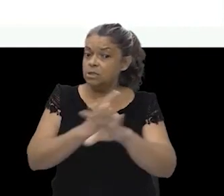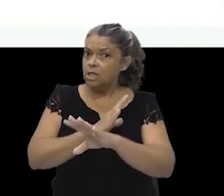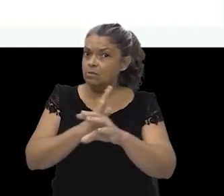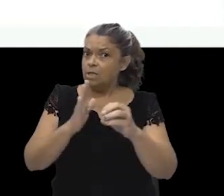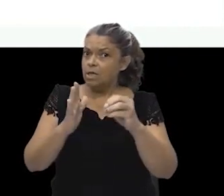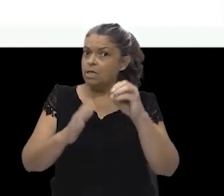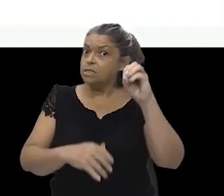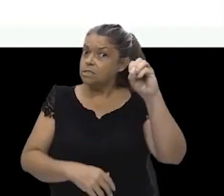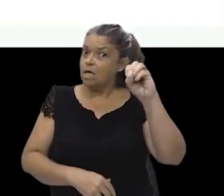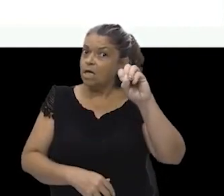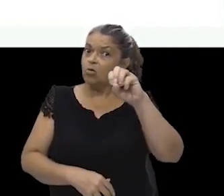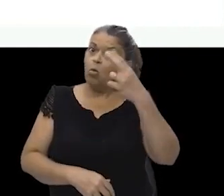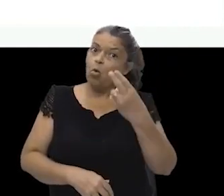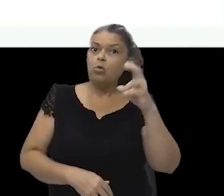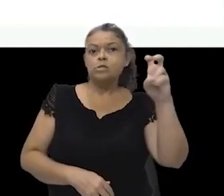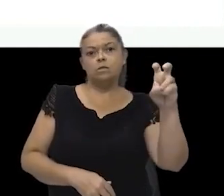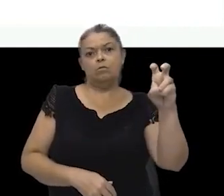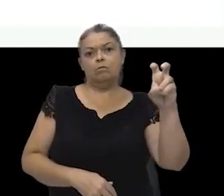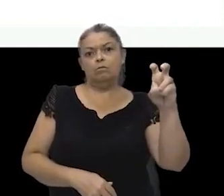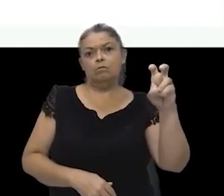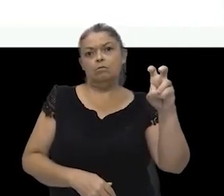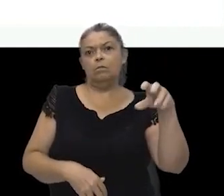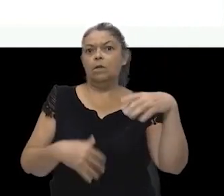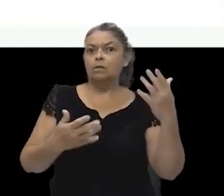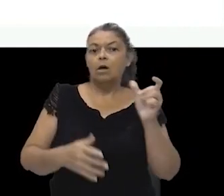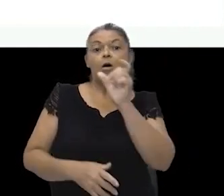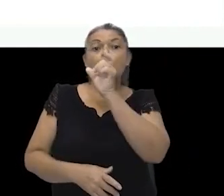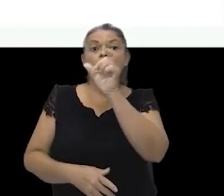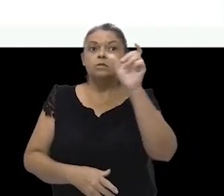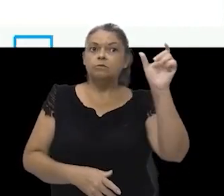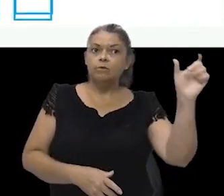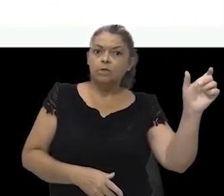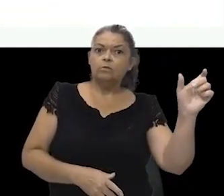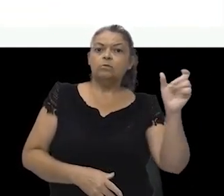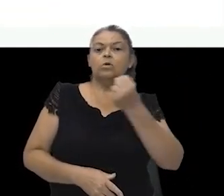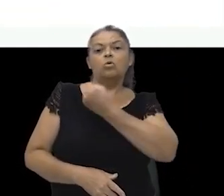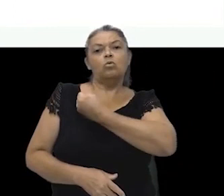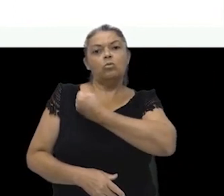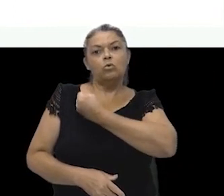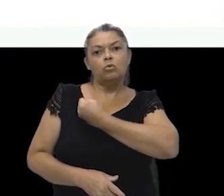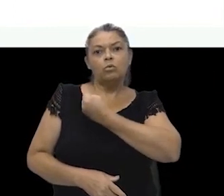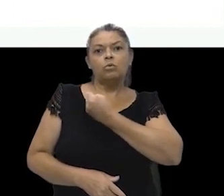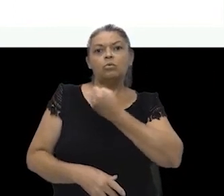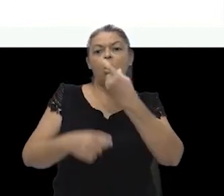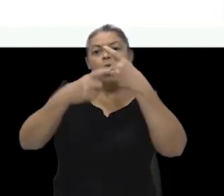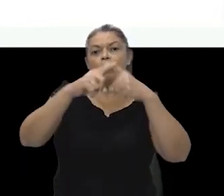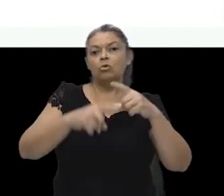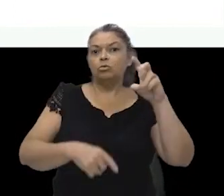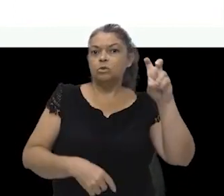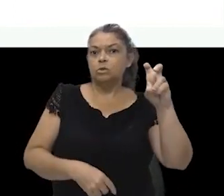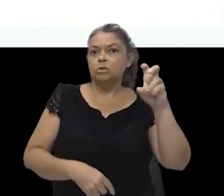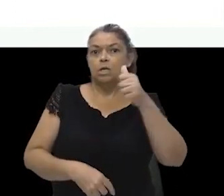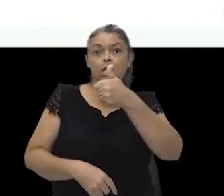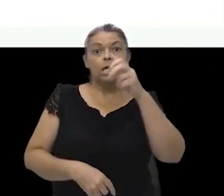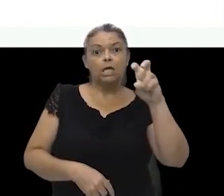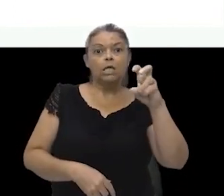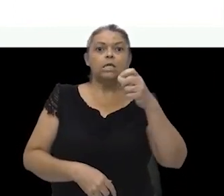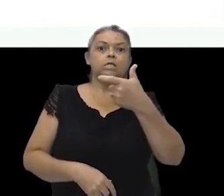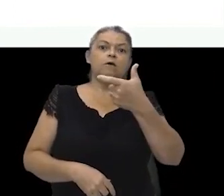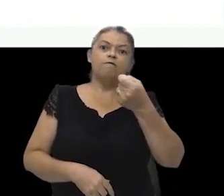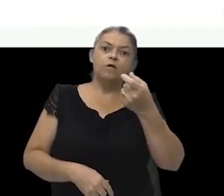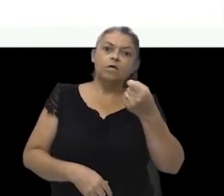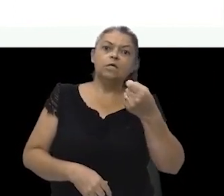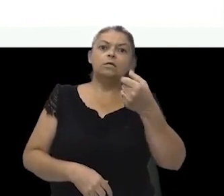ou em 5. Então as fichas com números múltiplos de 5 são essas. 15, 20,